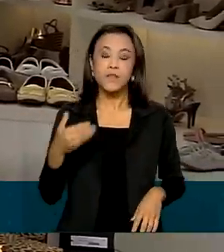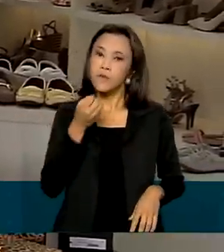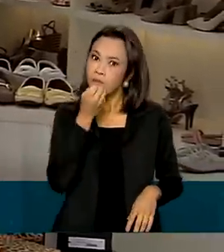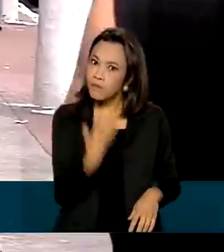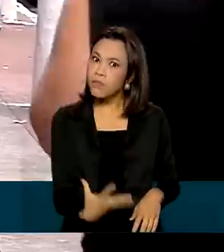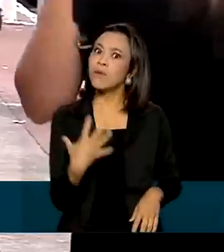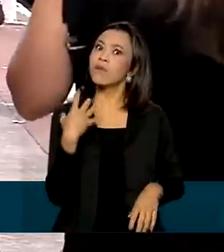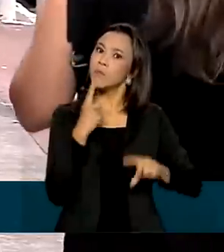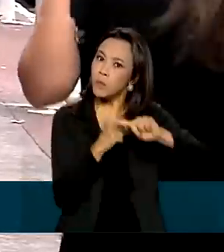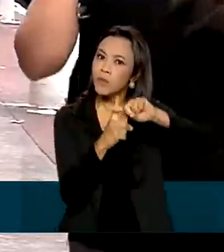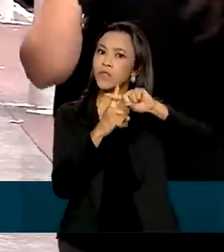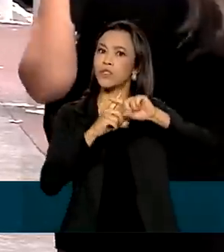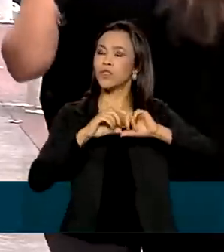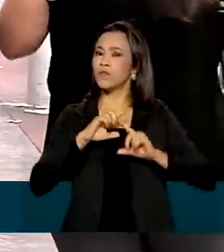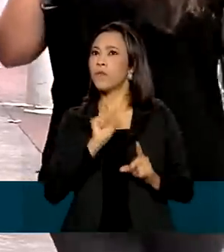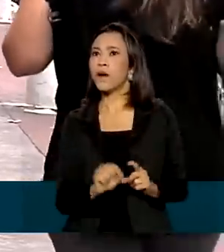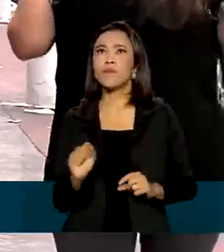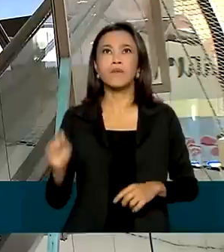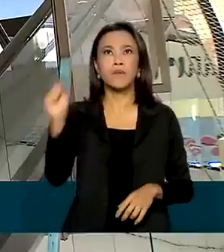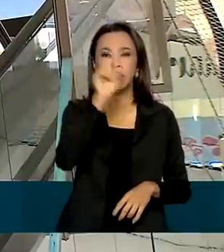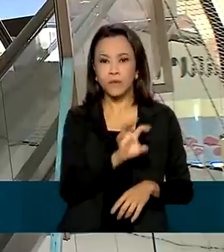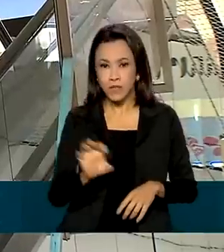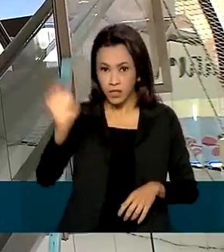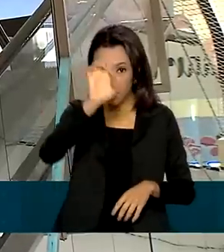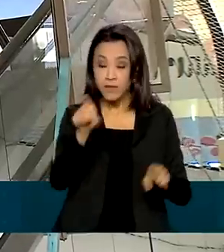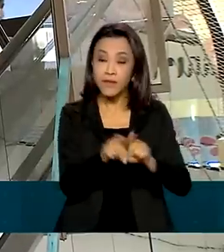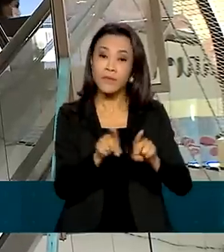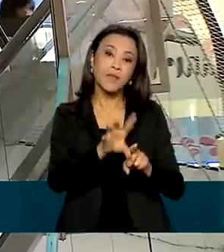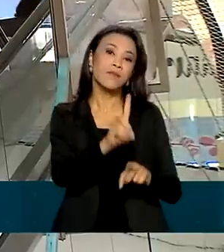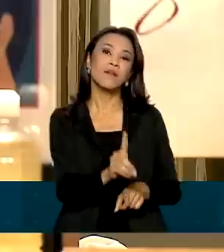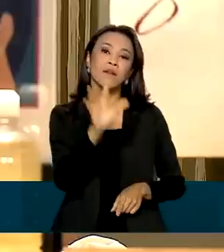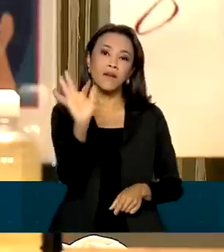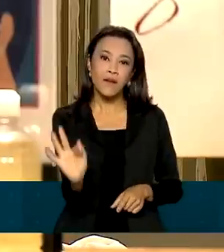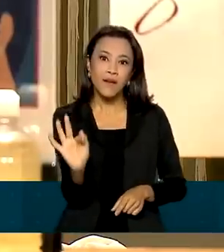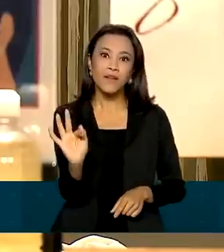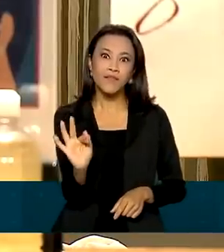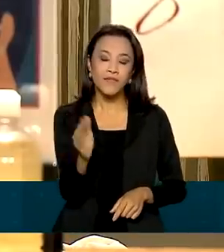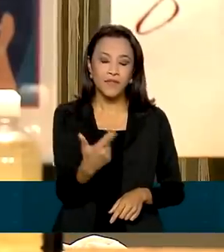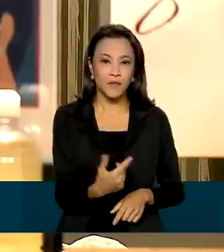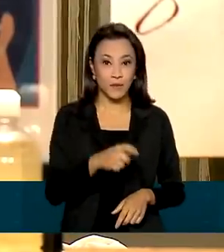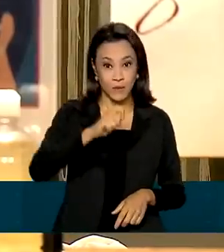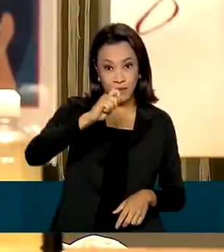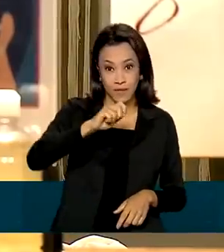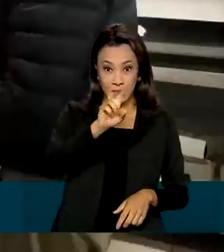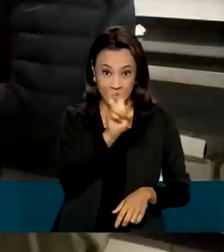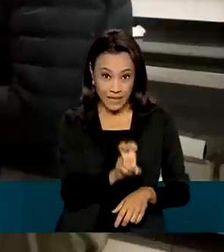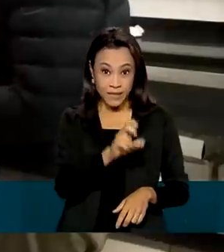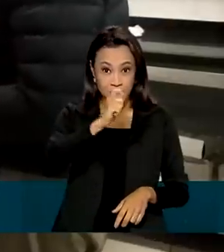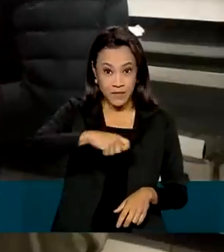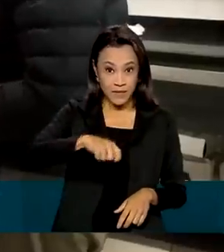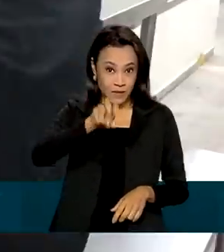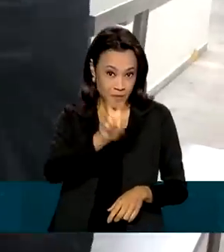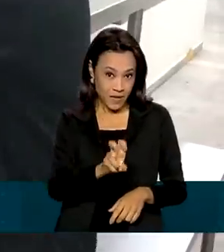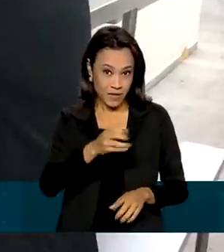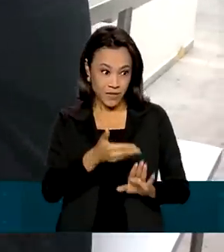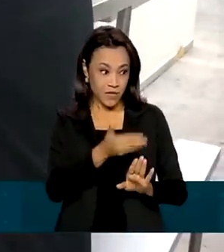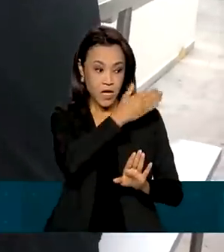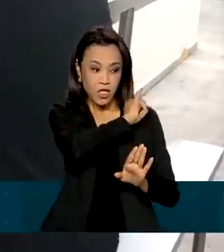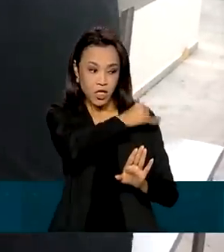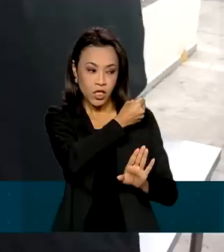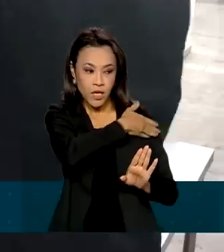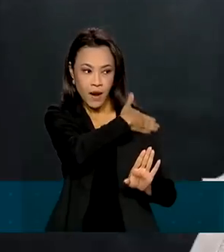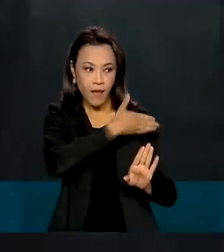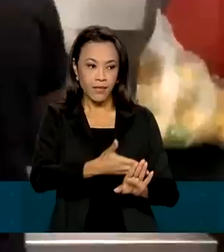positivo em todos os estados e no Distrito Federal no quinto mês do ano. De janeiro a maio,